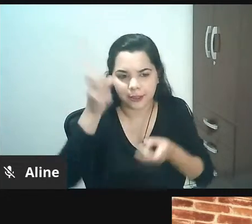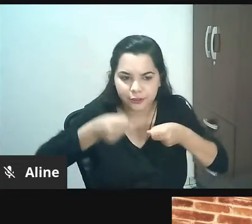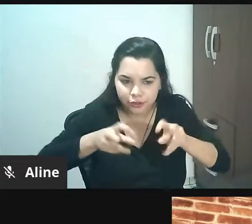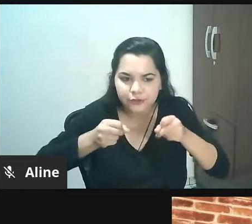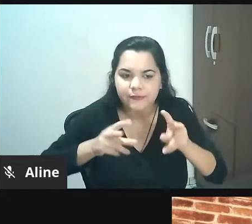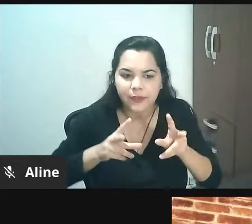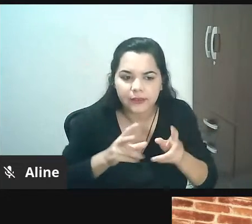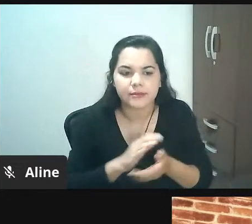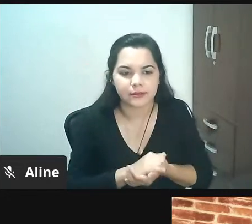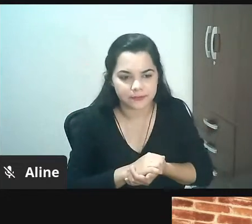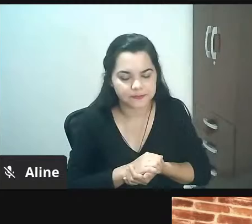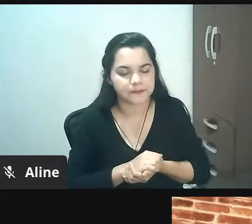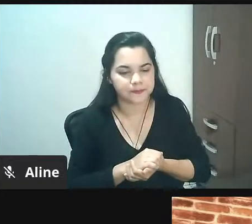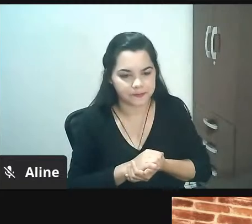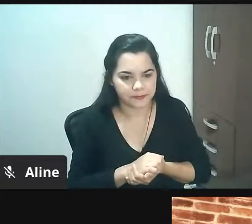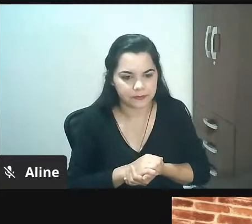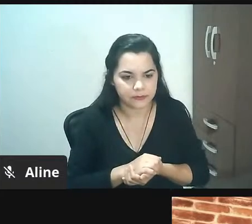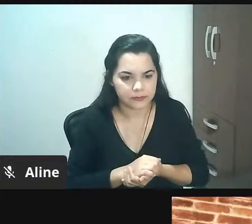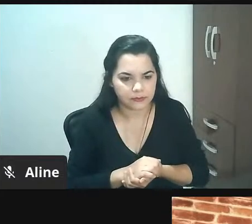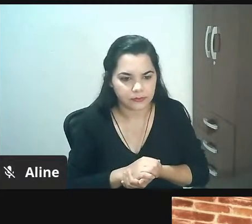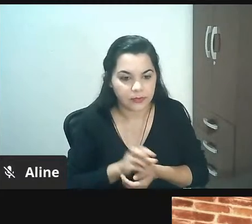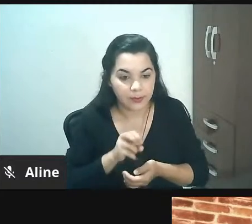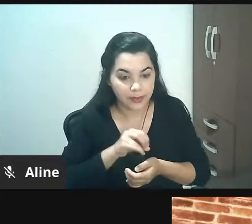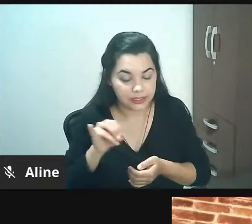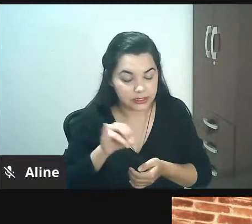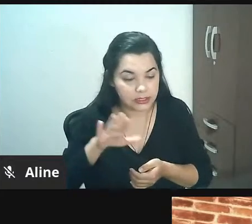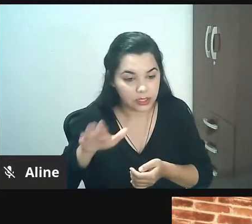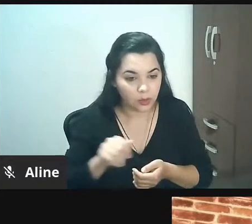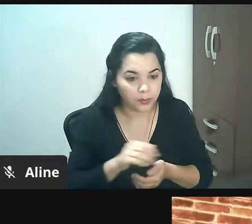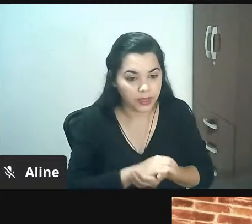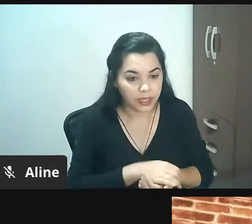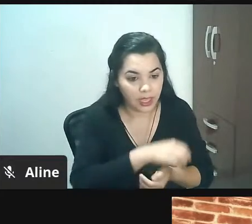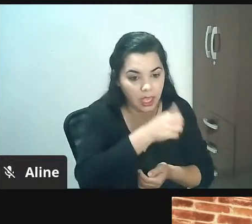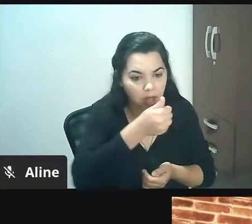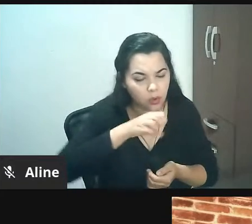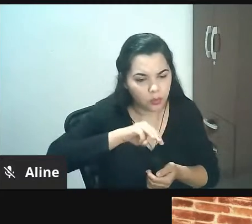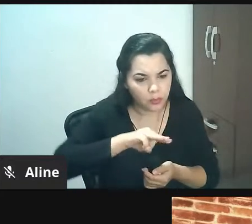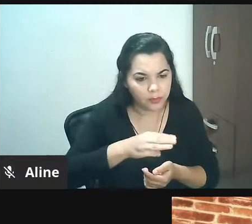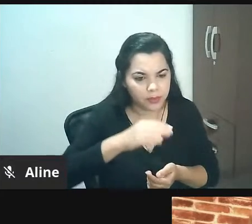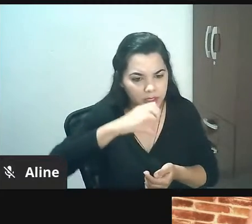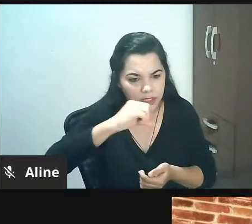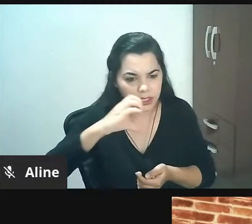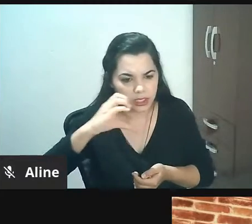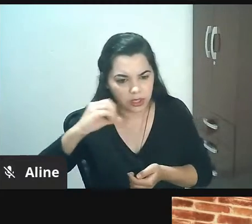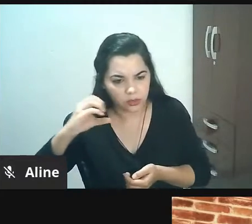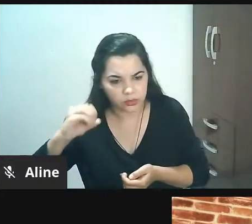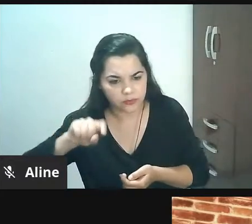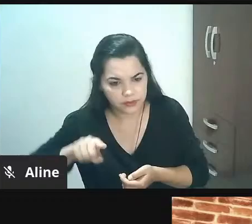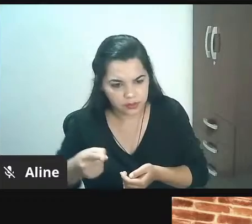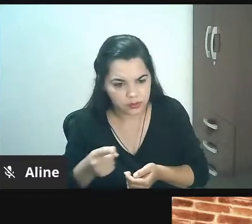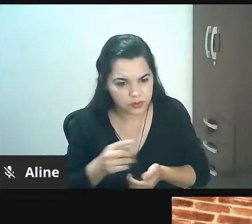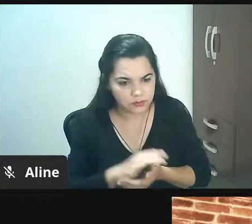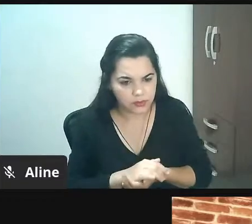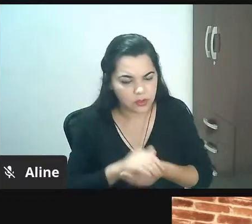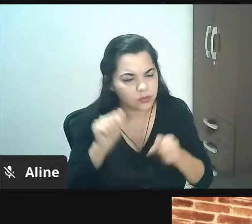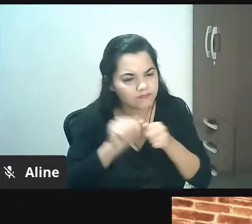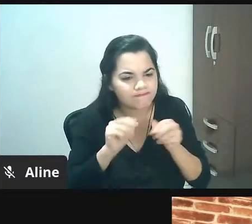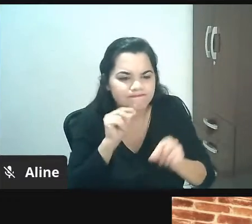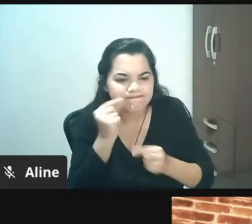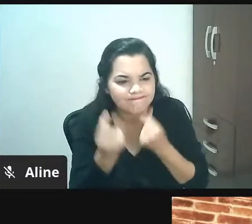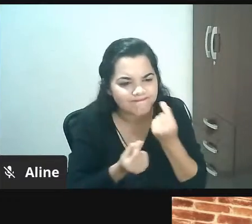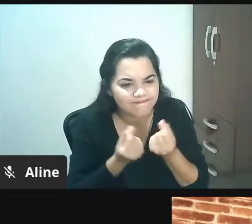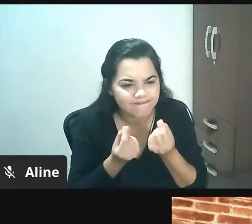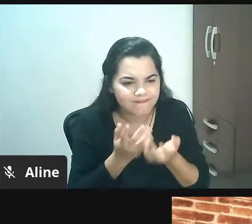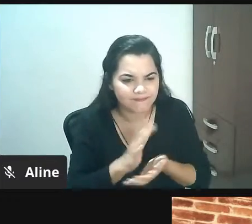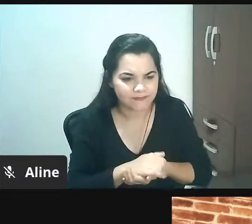esse número se eu pegar 1.900.000 se eu pegasse 1.900.000 e te entregasse agora o que você tinha feito aqui você já tinha